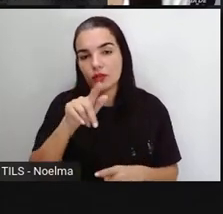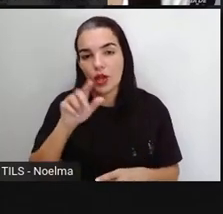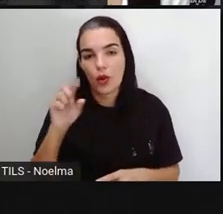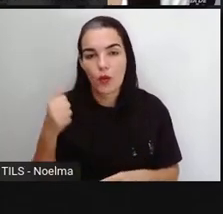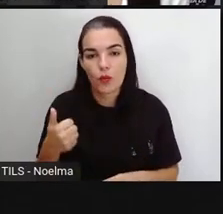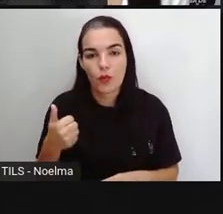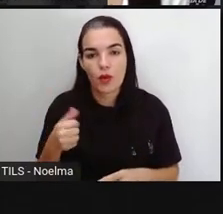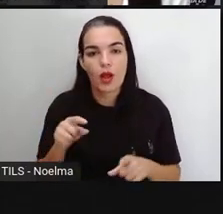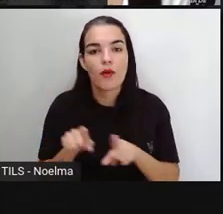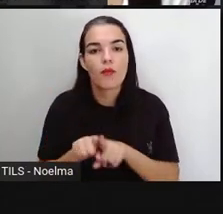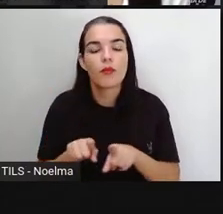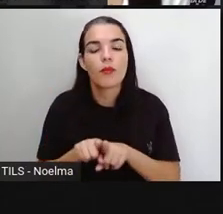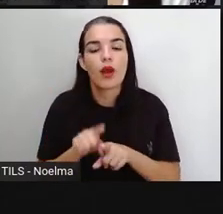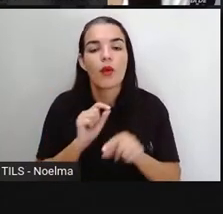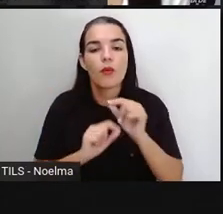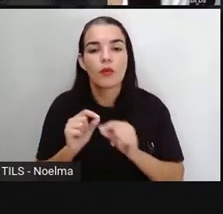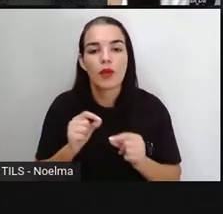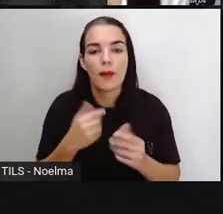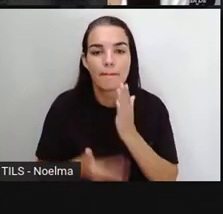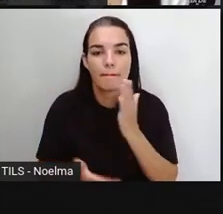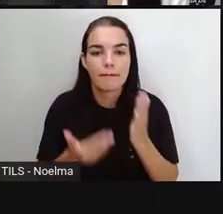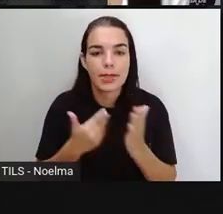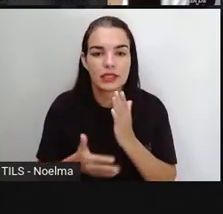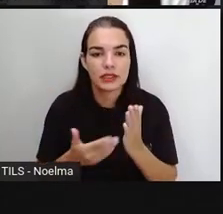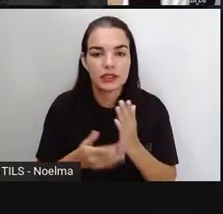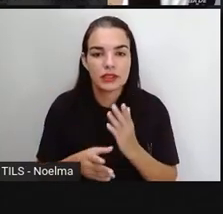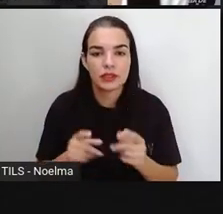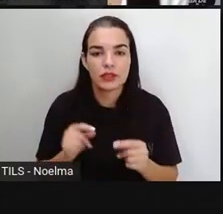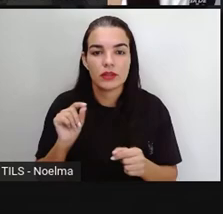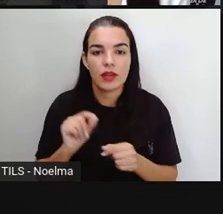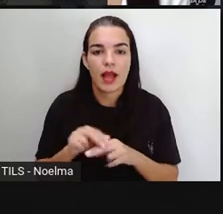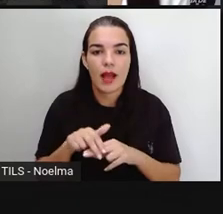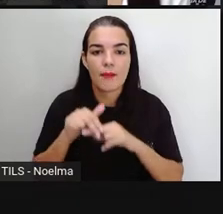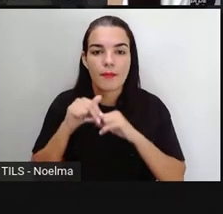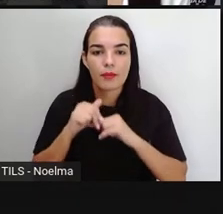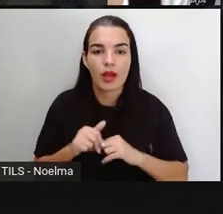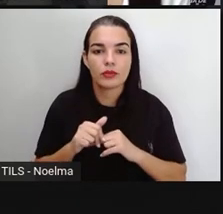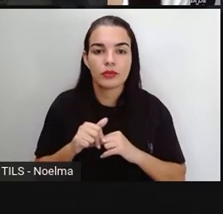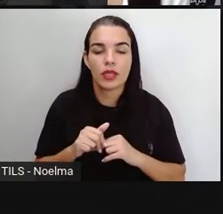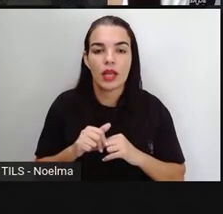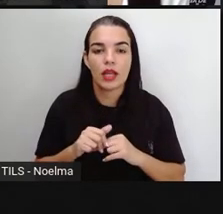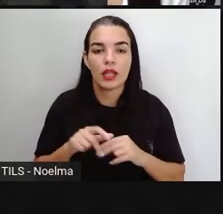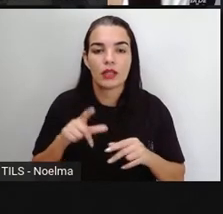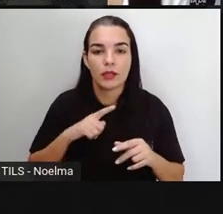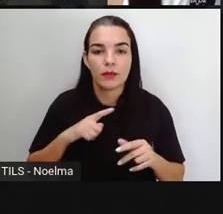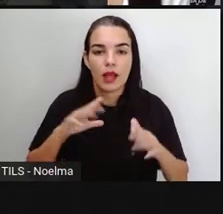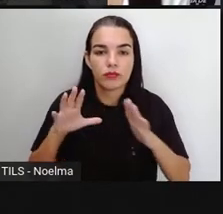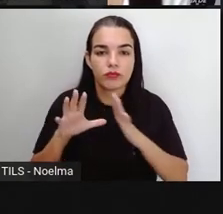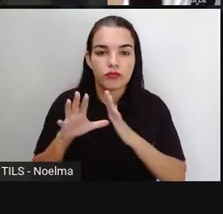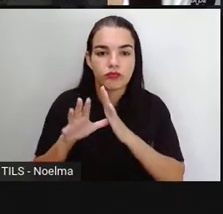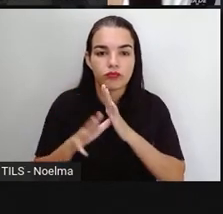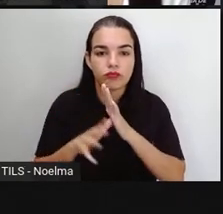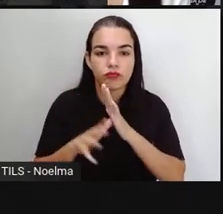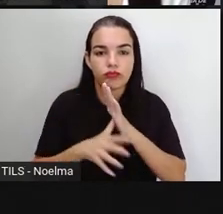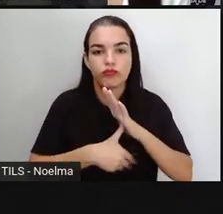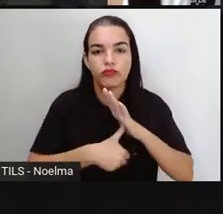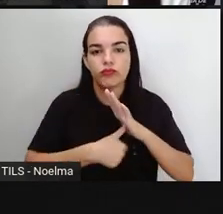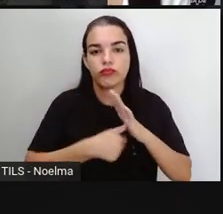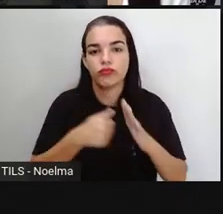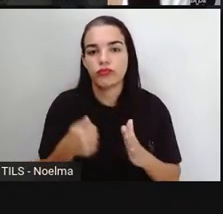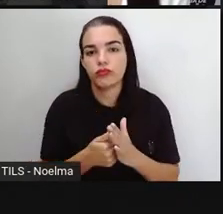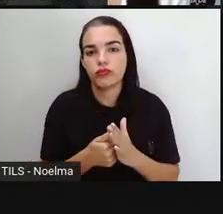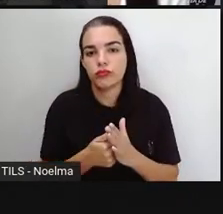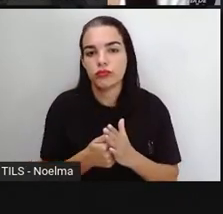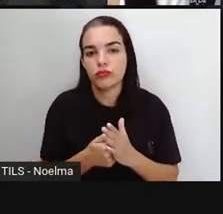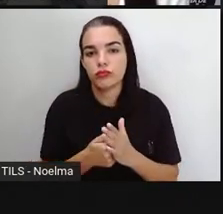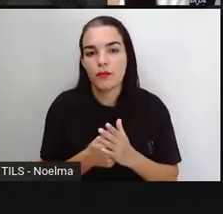erros de leitura de hidrômetros, roubos e fraudes. E aí o texto continua. Os dados são do